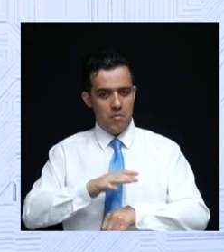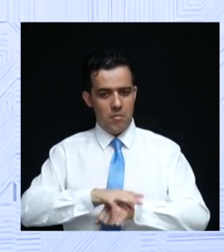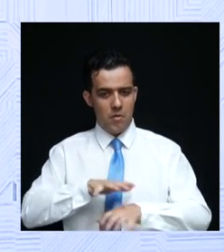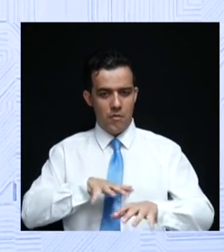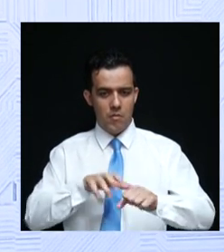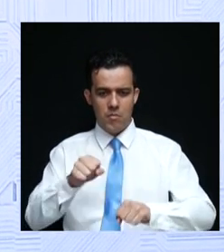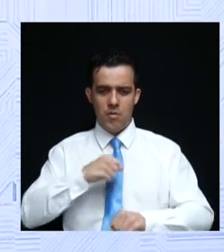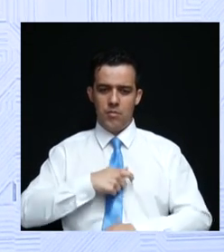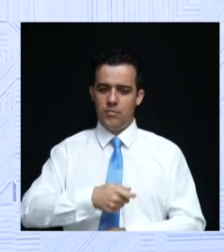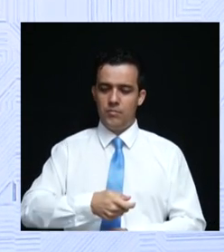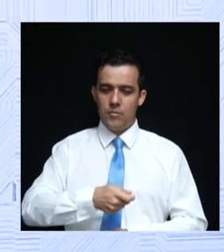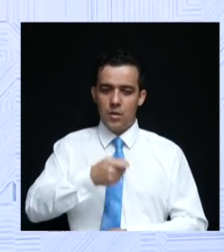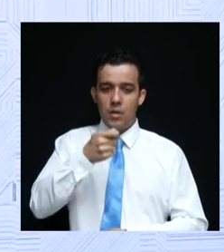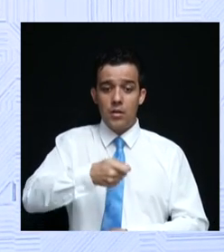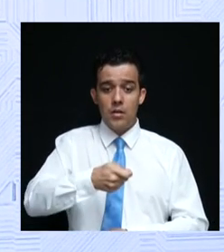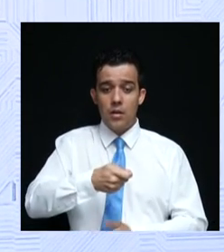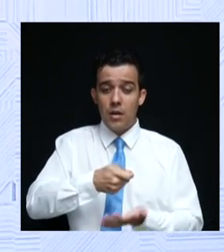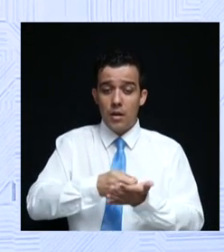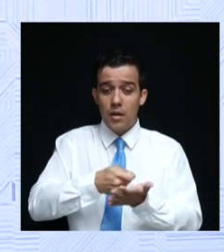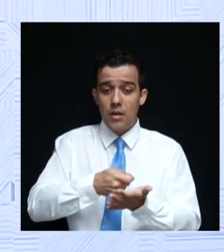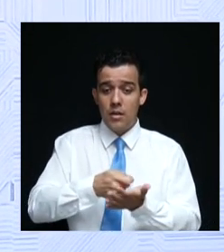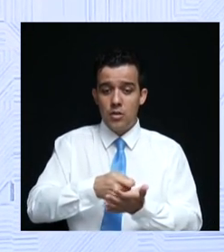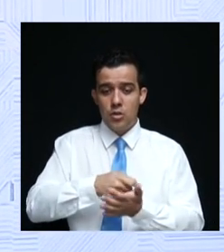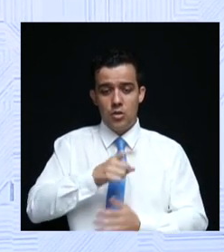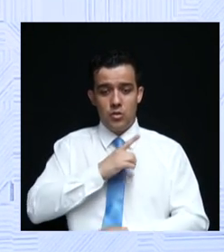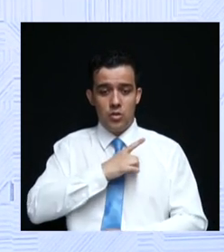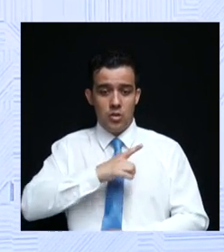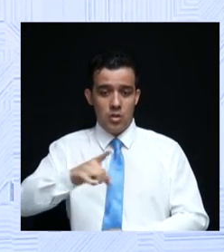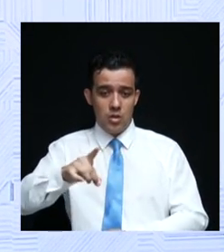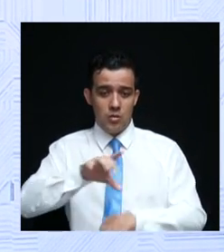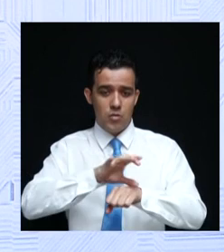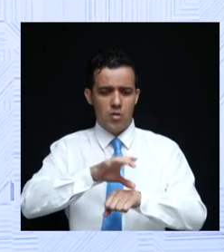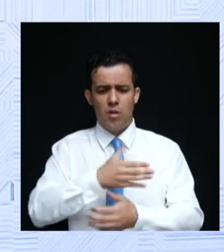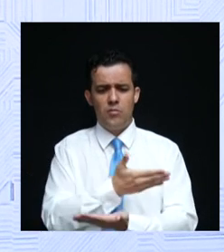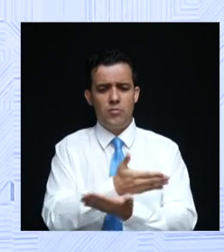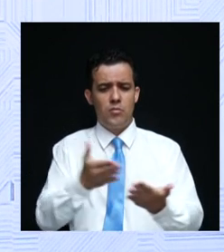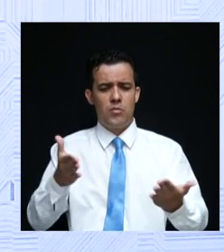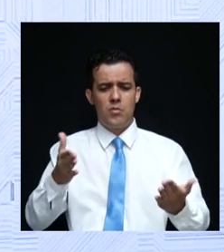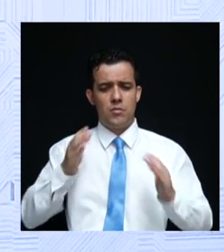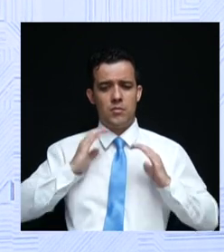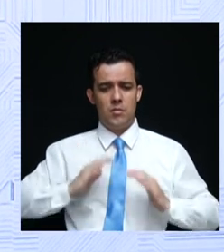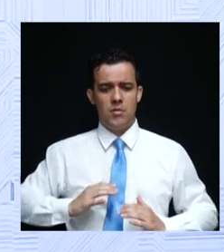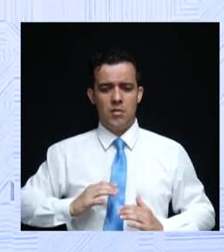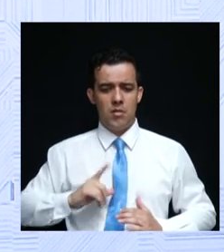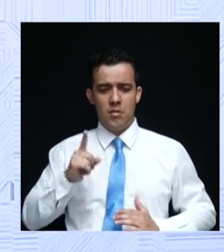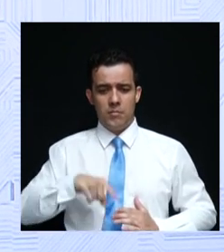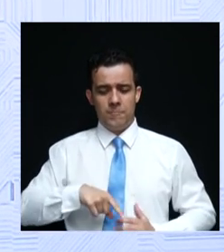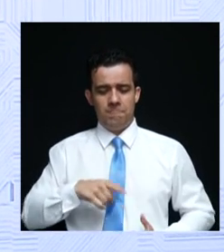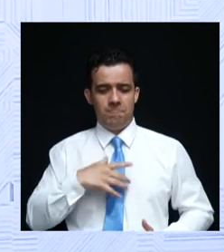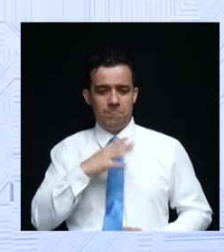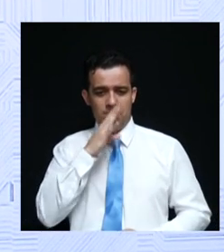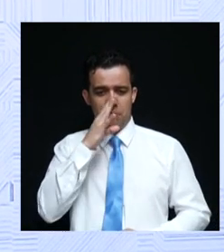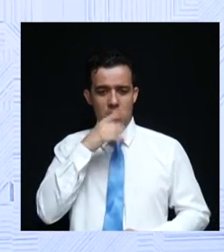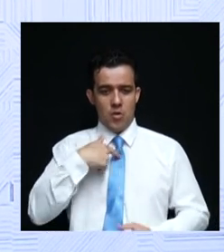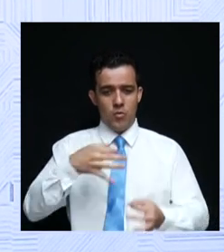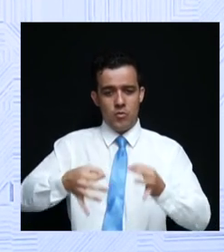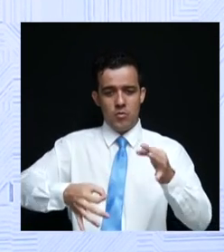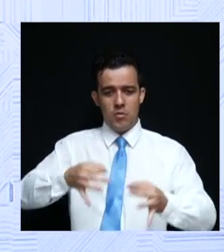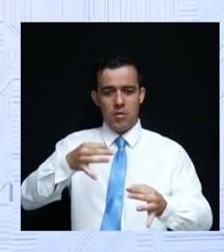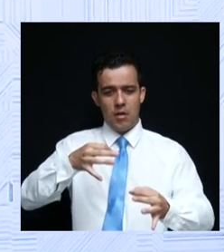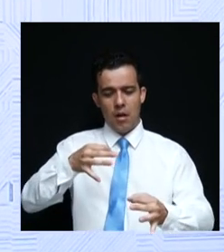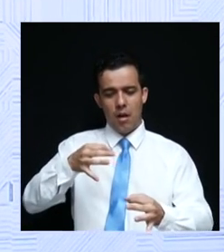sempre, Wesley, de garantir os direitos constitucionais a todos os cidadãos. Eu não sou leviano, de pré-julgar quem quer que seja.